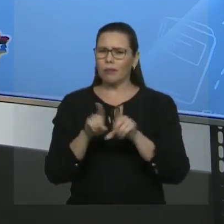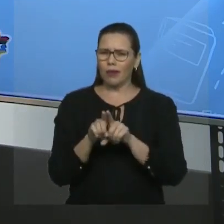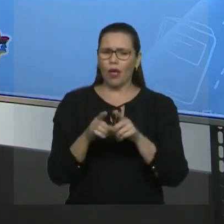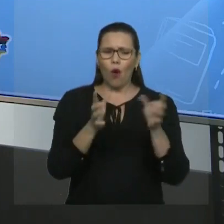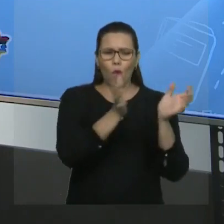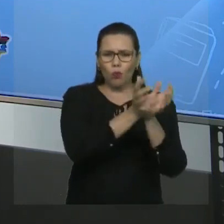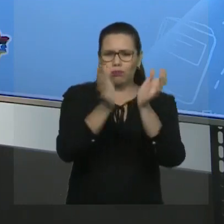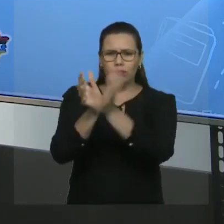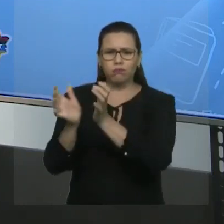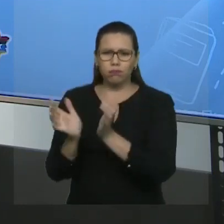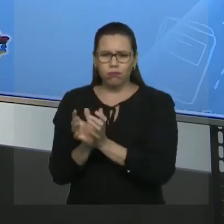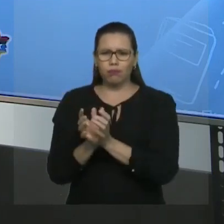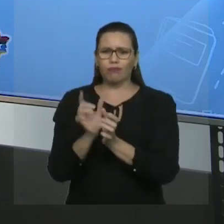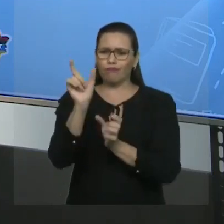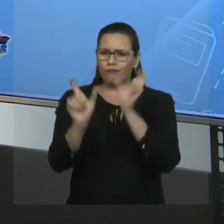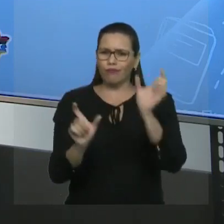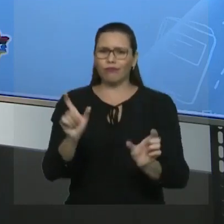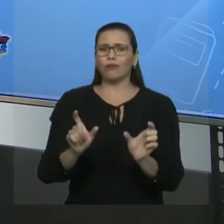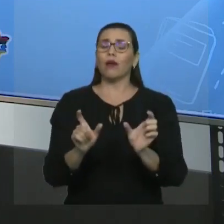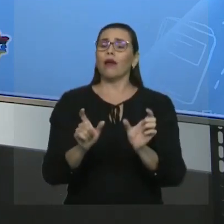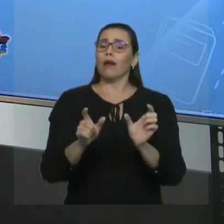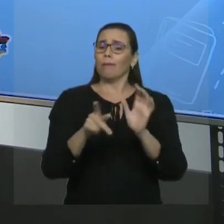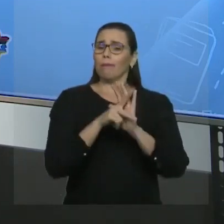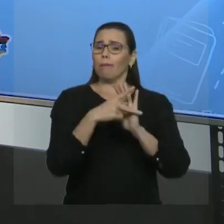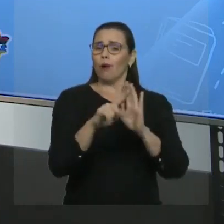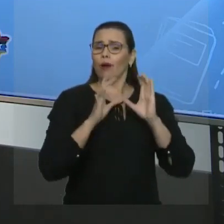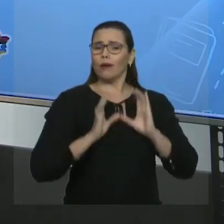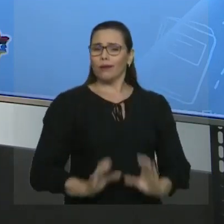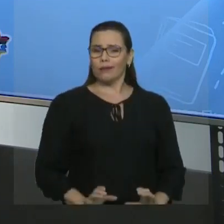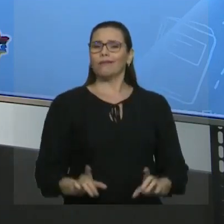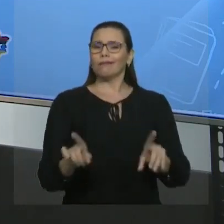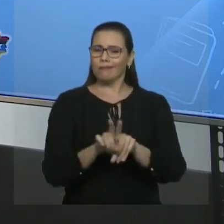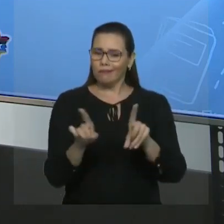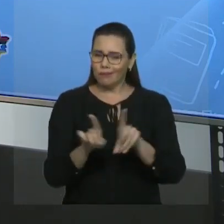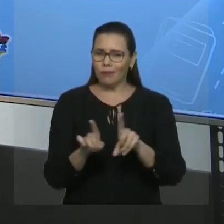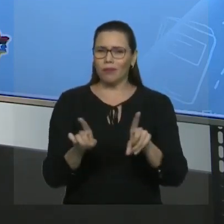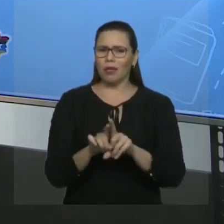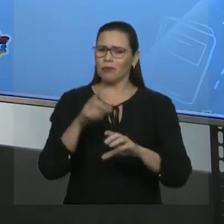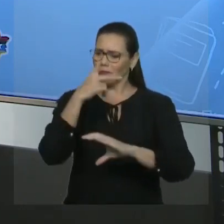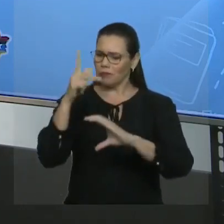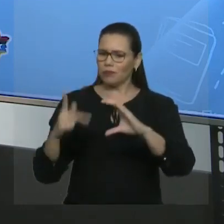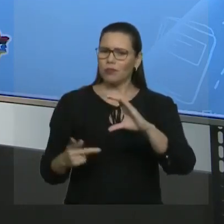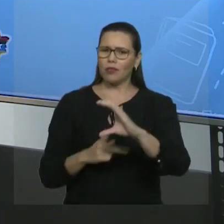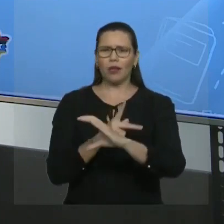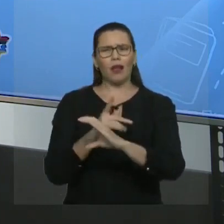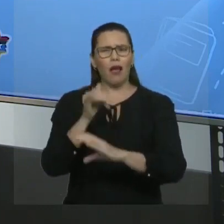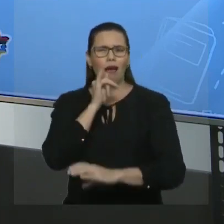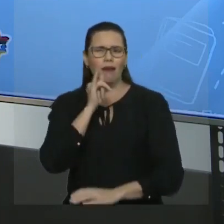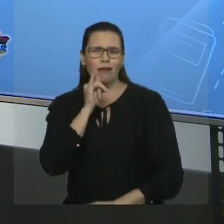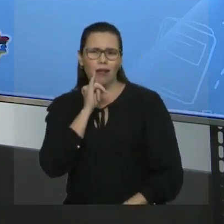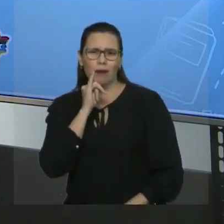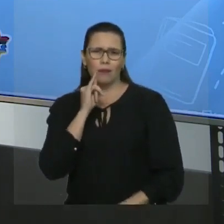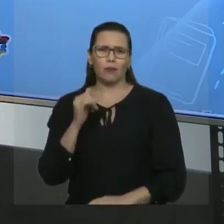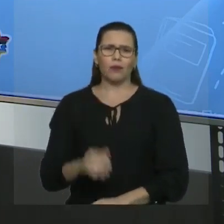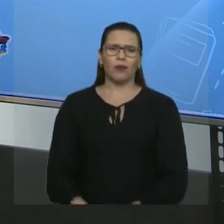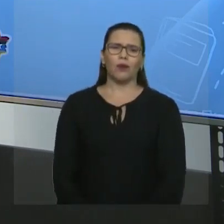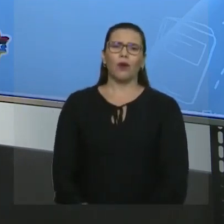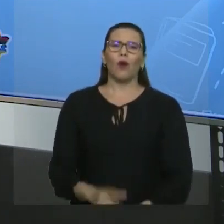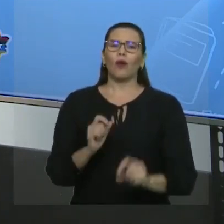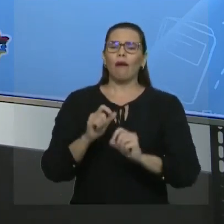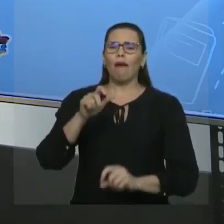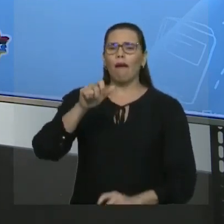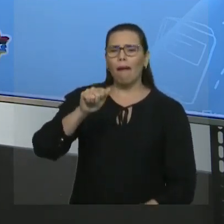hidrocarbonetos, vimos algumas propriedades importantes dos hidrocarbonetos, como a adquisição de compostos